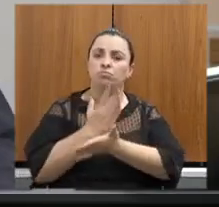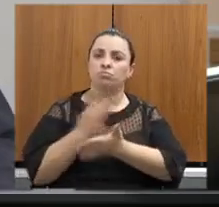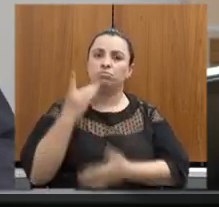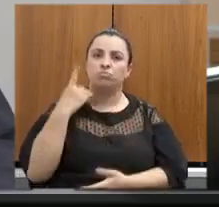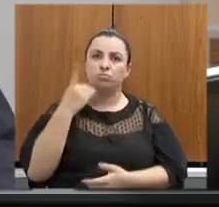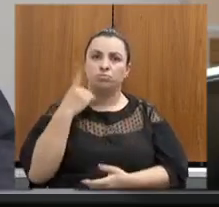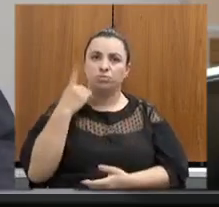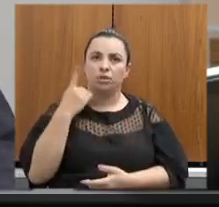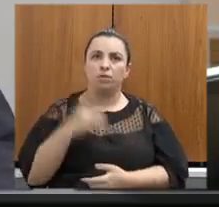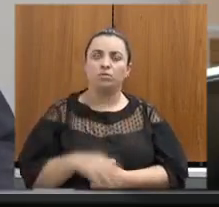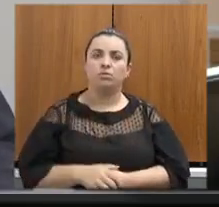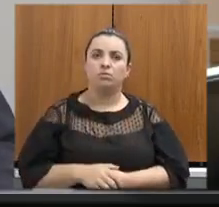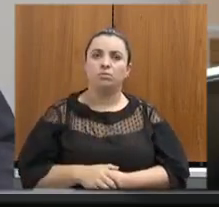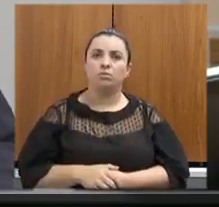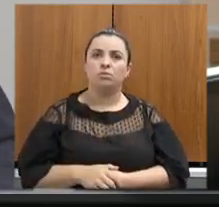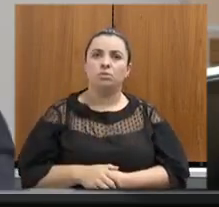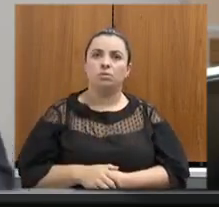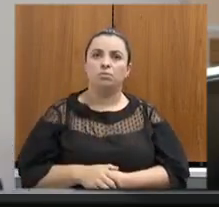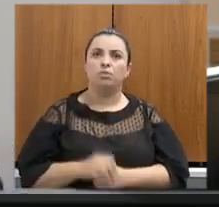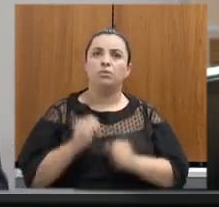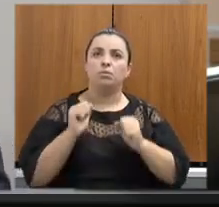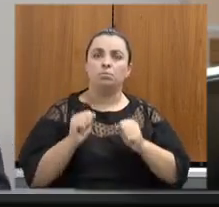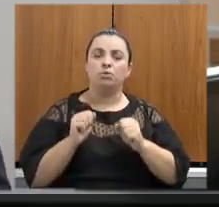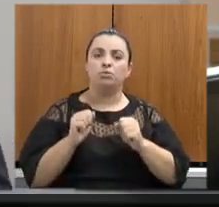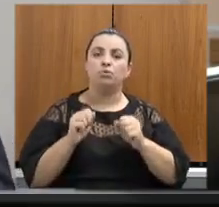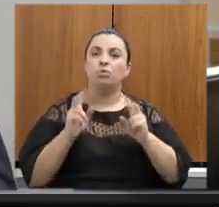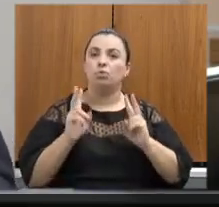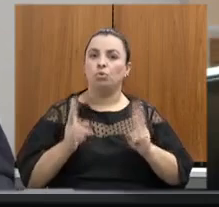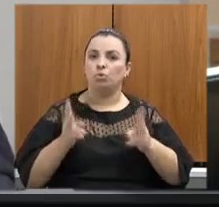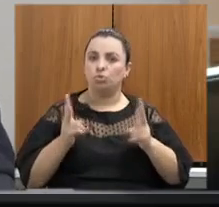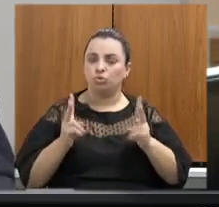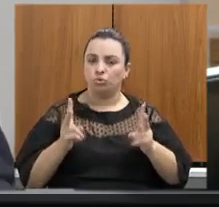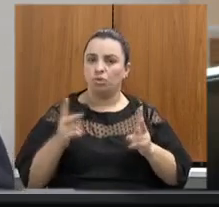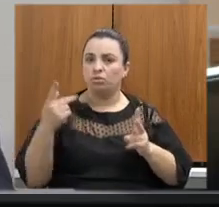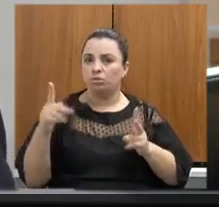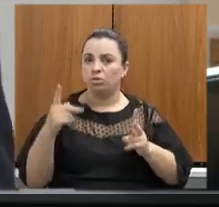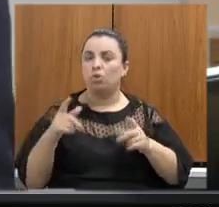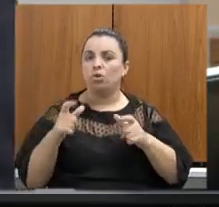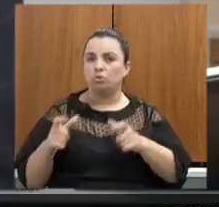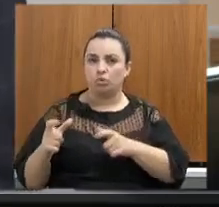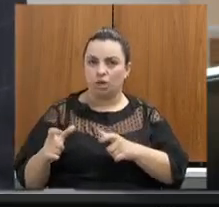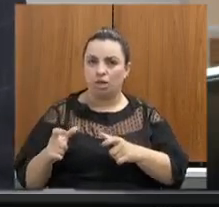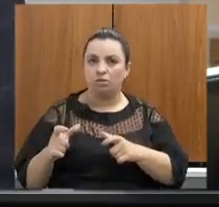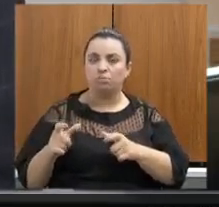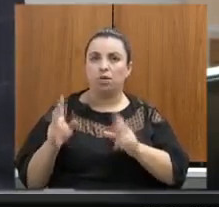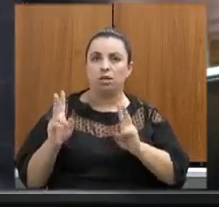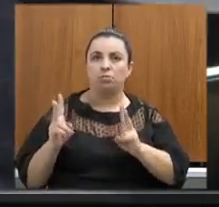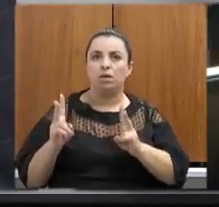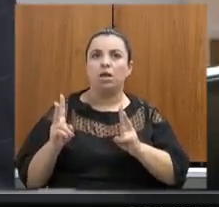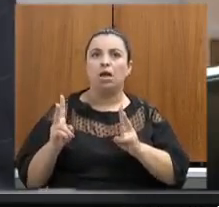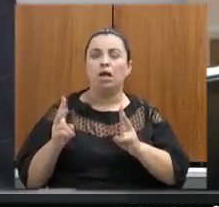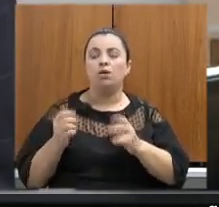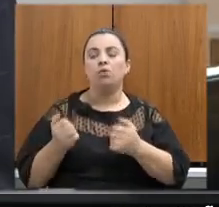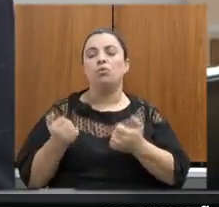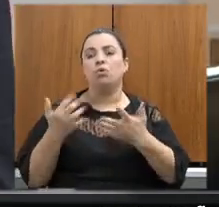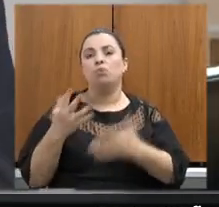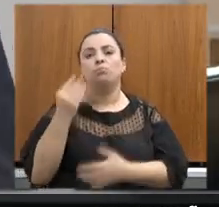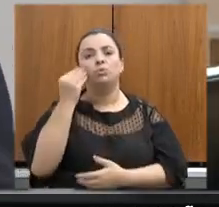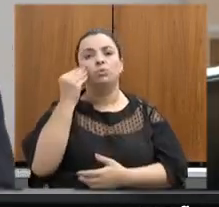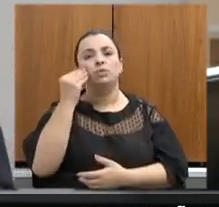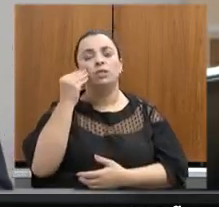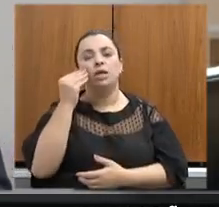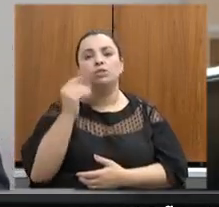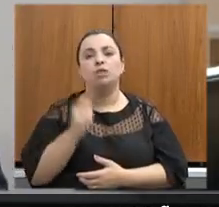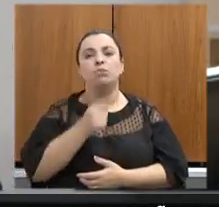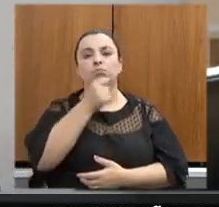continuar nos seus lugares, que quando for solicitado, eu dou a oportunidade da tribuna para os